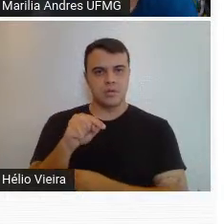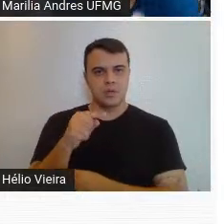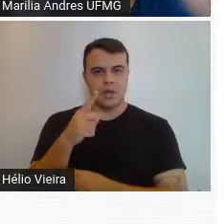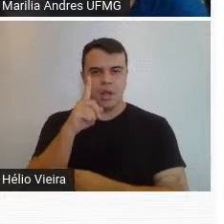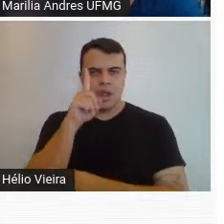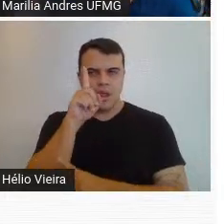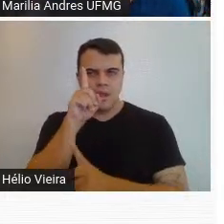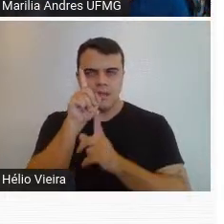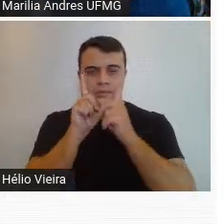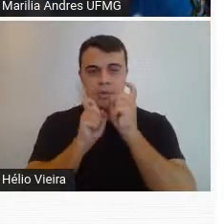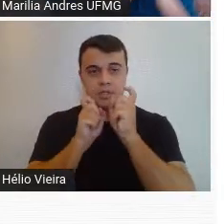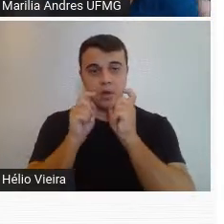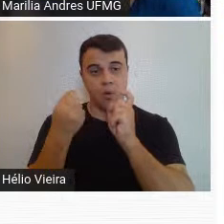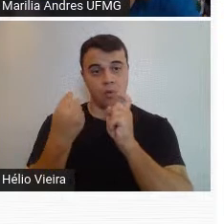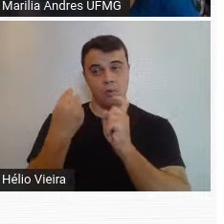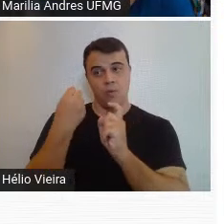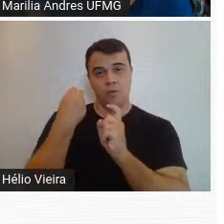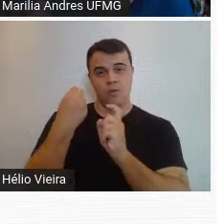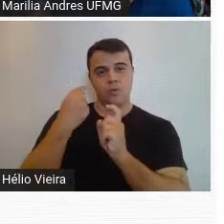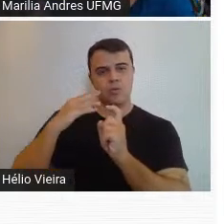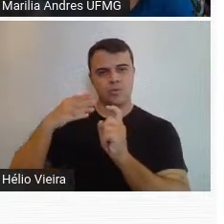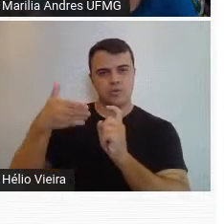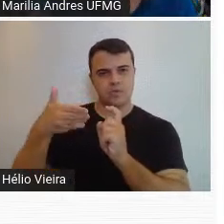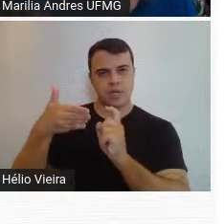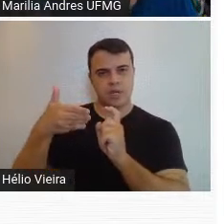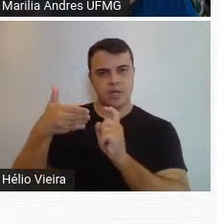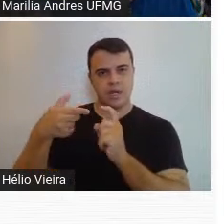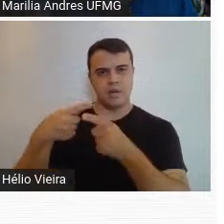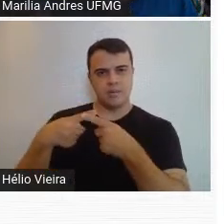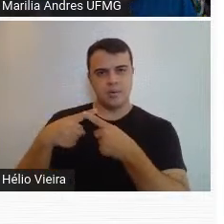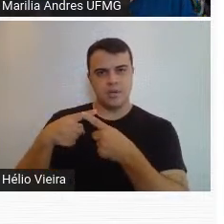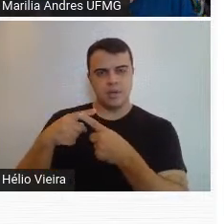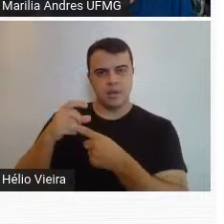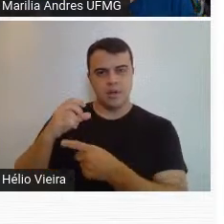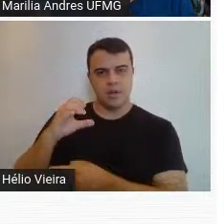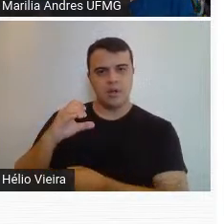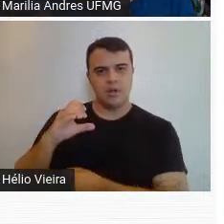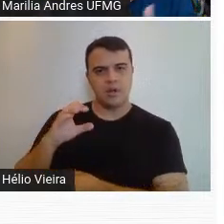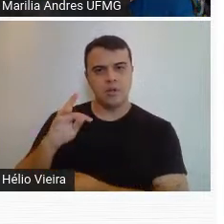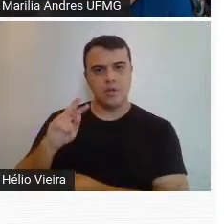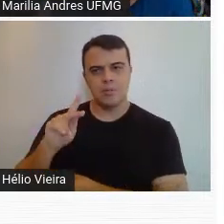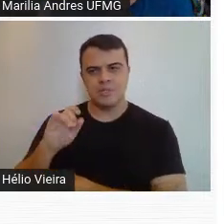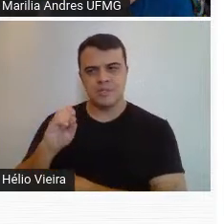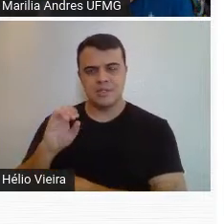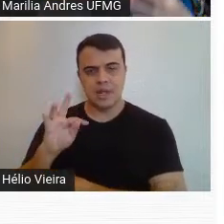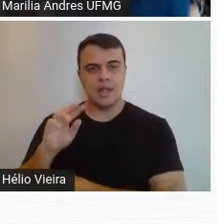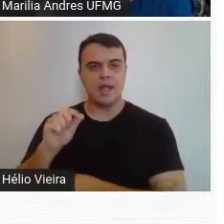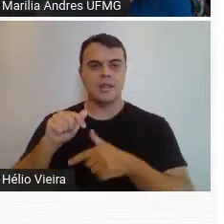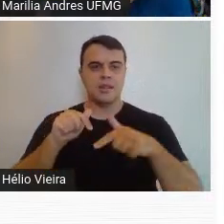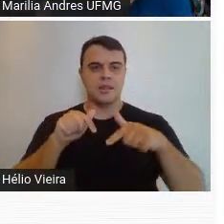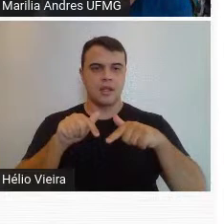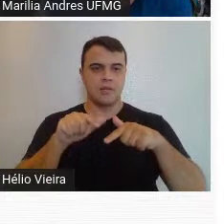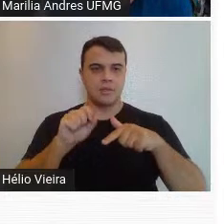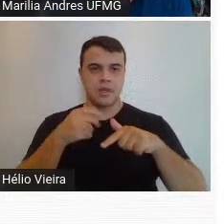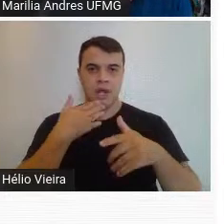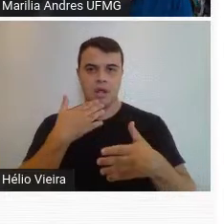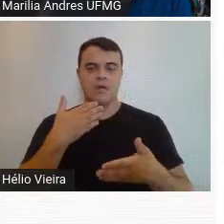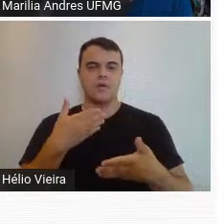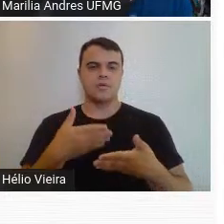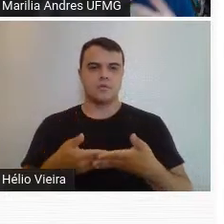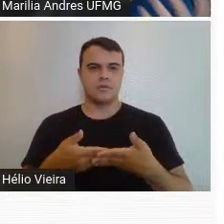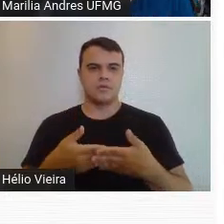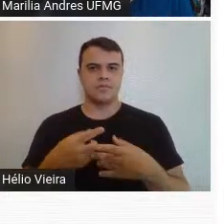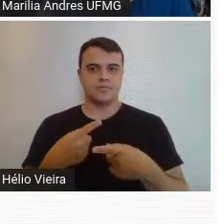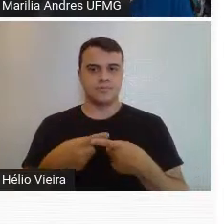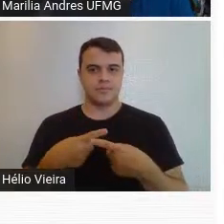expressionista, o fundo já dentro de uma linha cubista. enfim, é um trabalho que chocou, tanto é